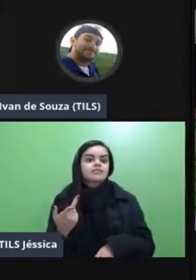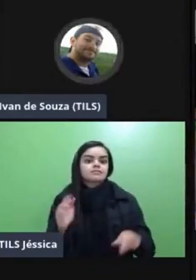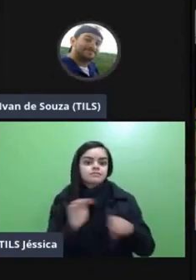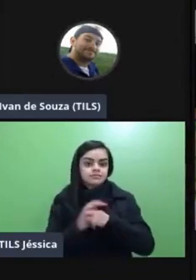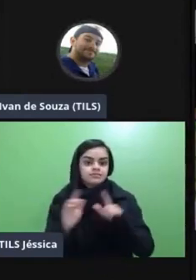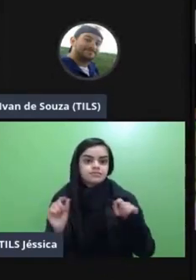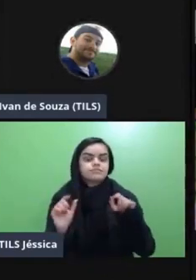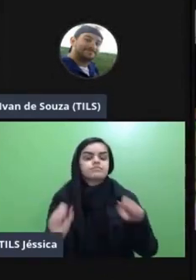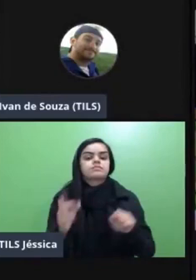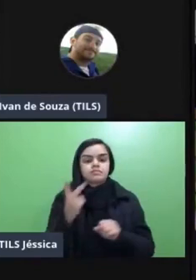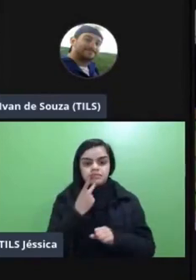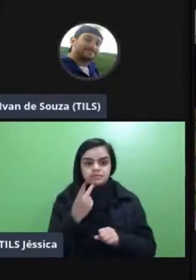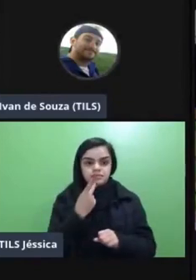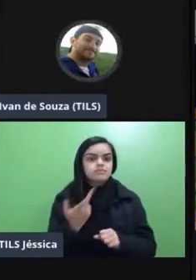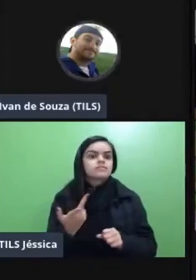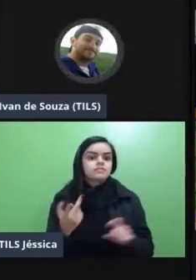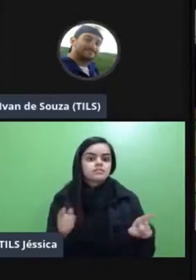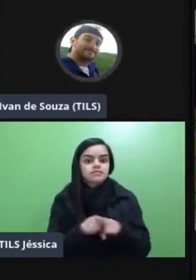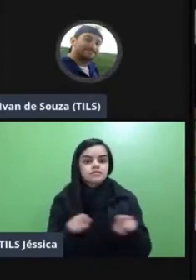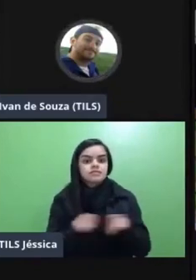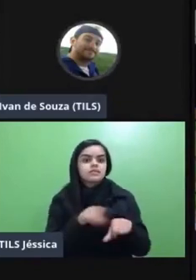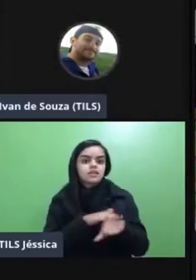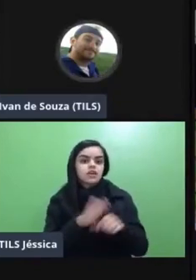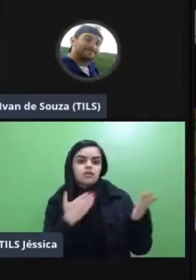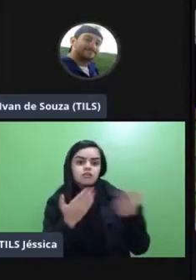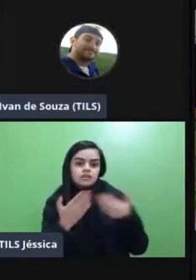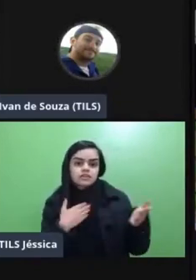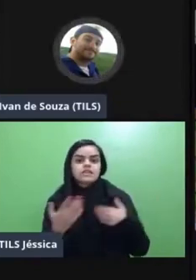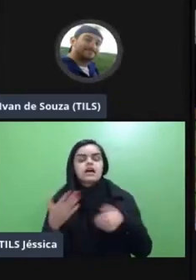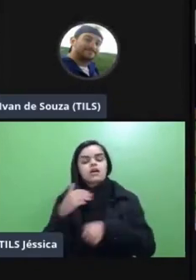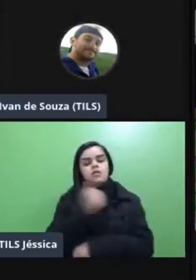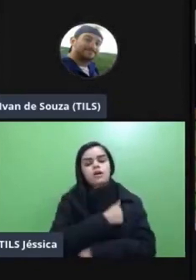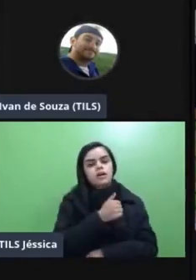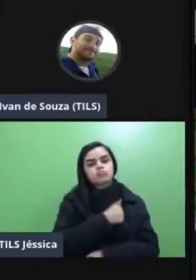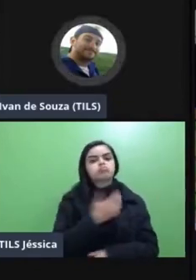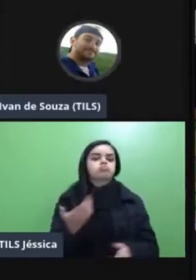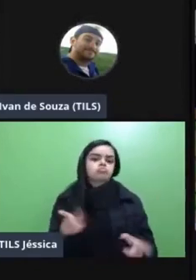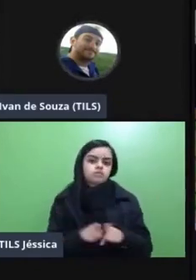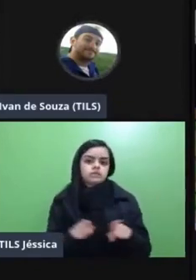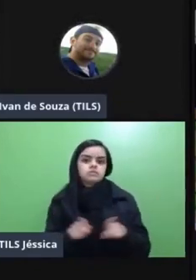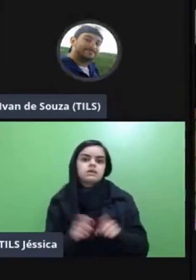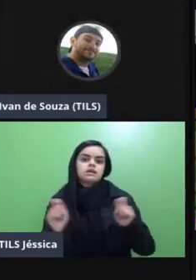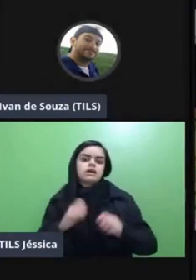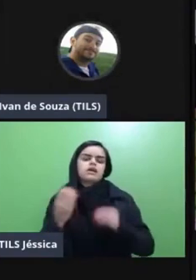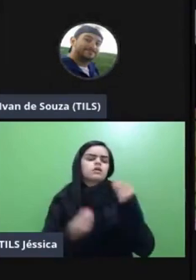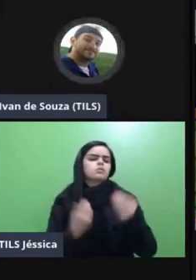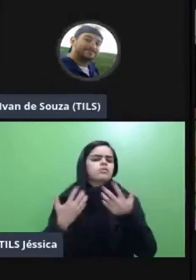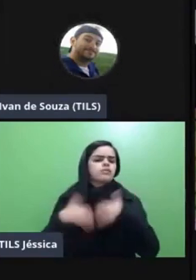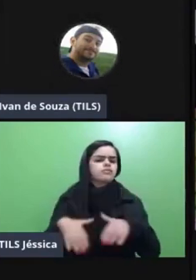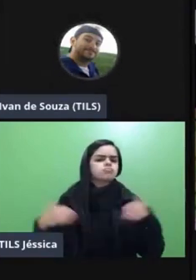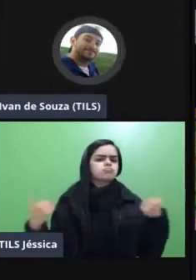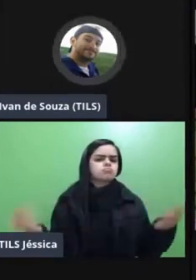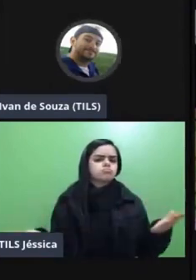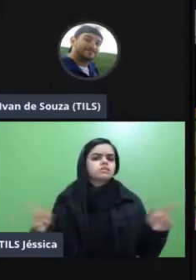for sobre a câmera aqui e conversar duas horas com os alunos ou mais né como é que isso vai funcionar então acho que você pode